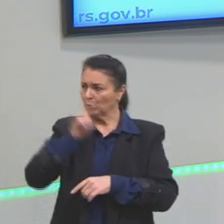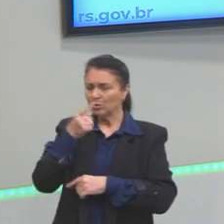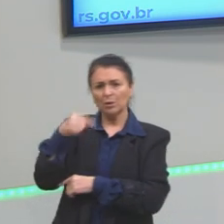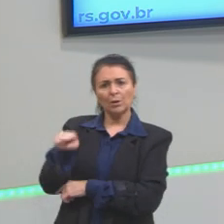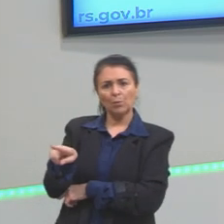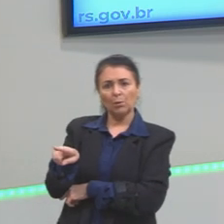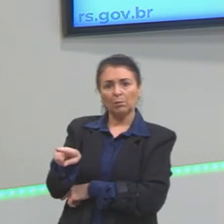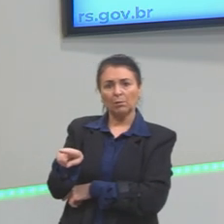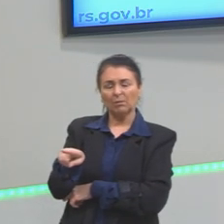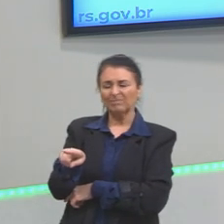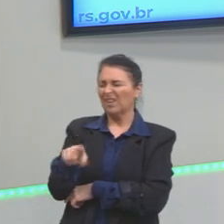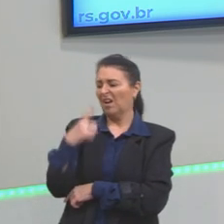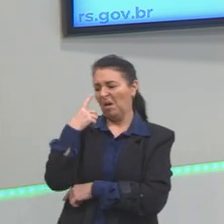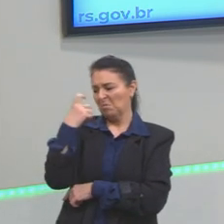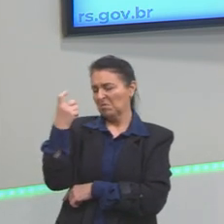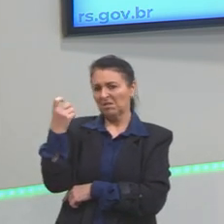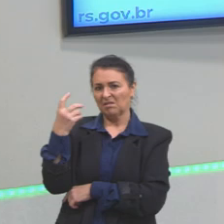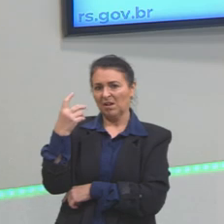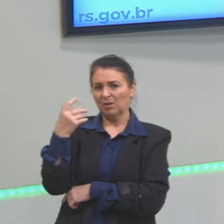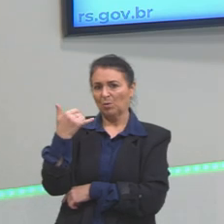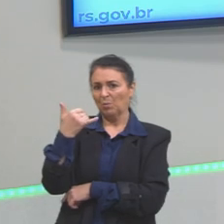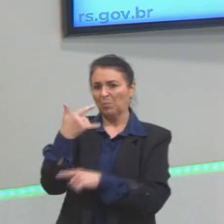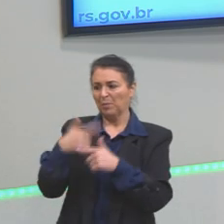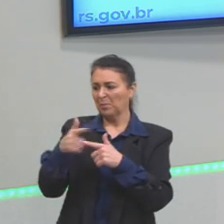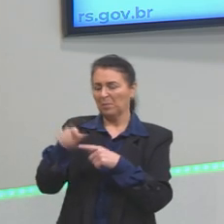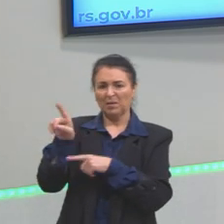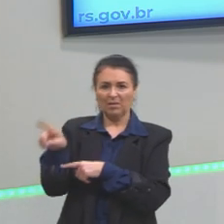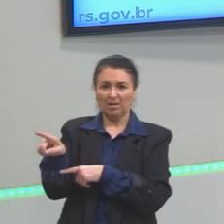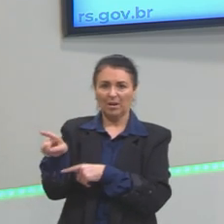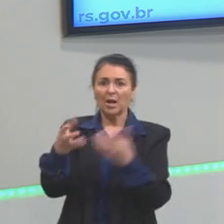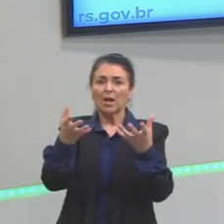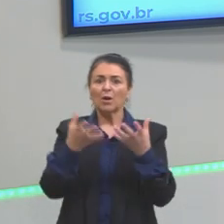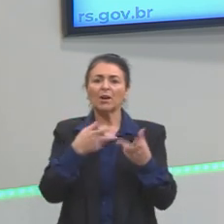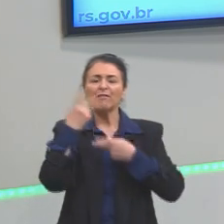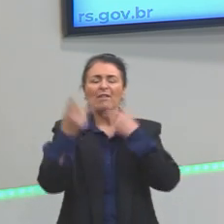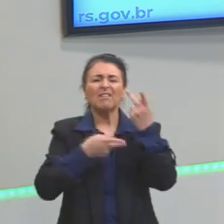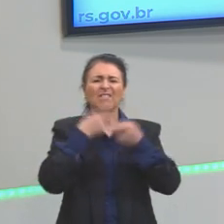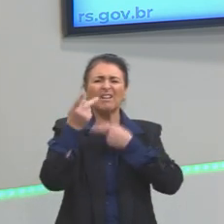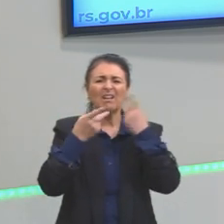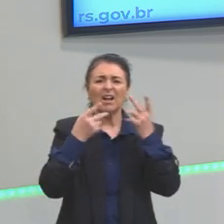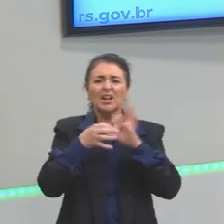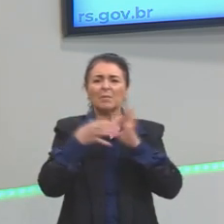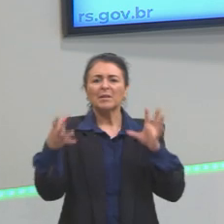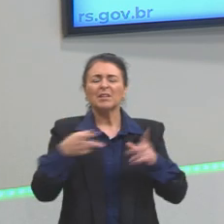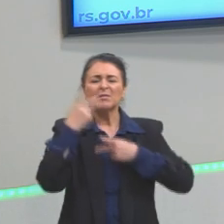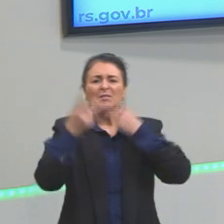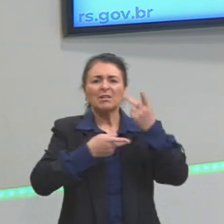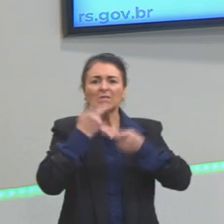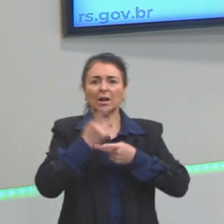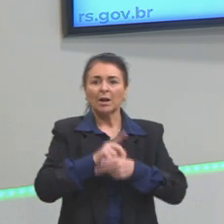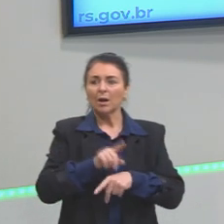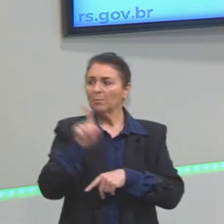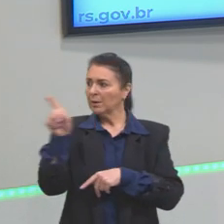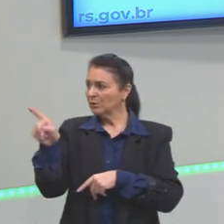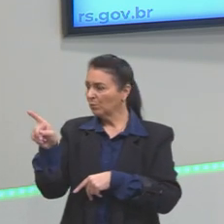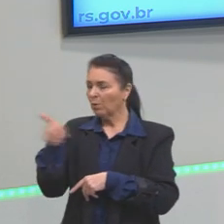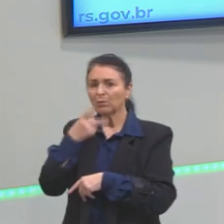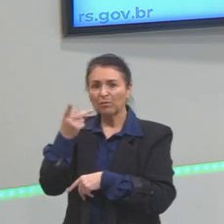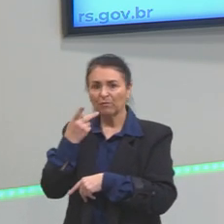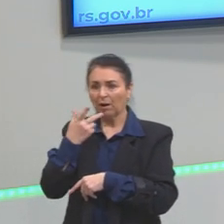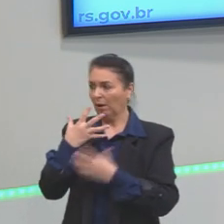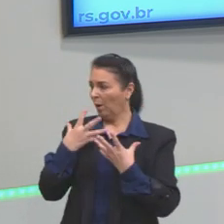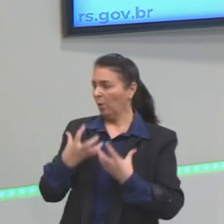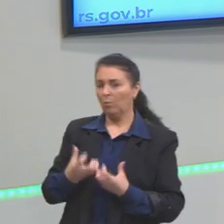não é tão interessante. Eu quero liberdade de expressão, dizer o que eu quero, mas quando o outro diz isso de mim, aí eu não